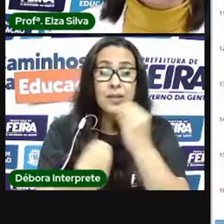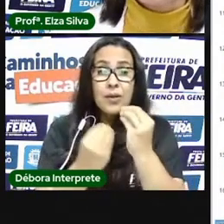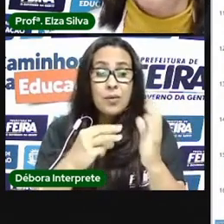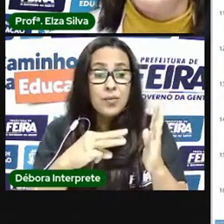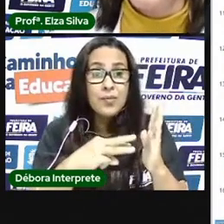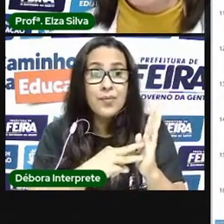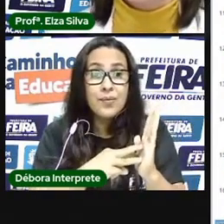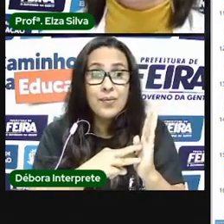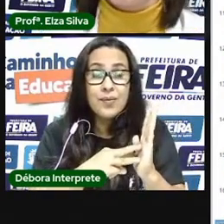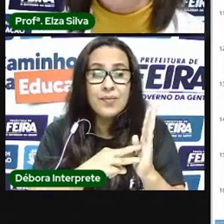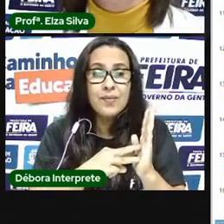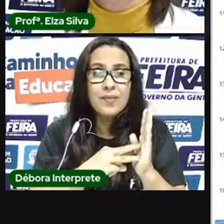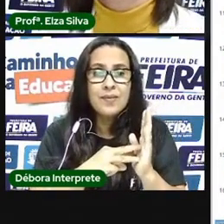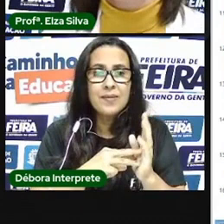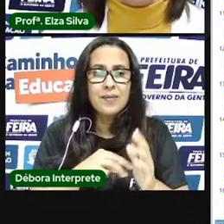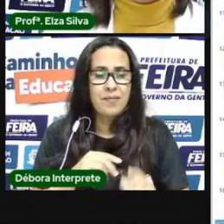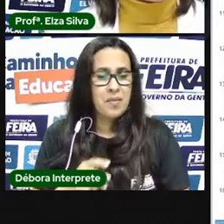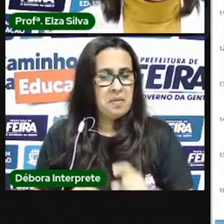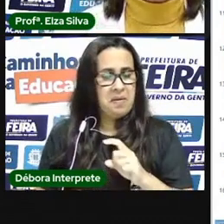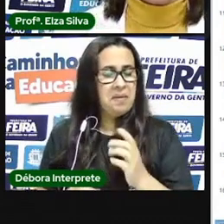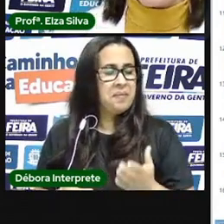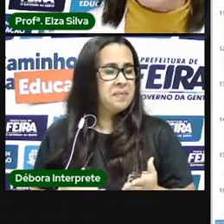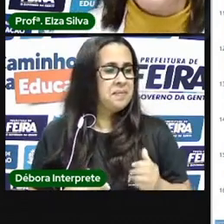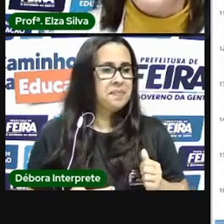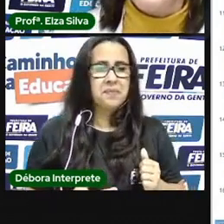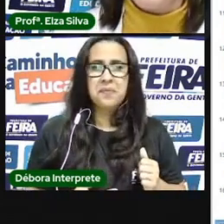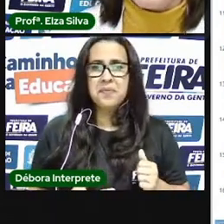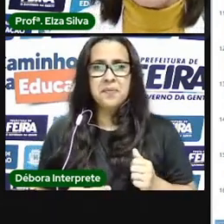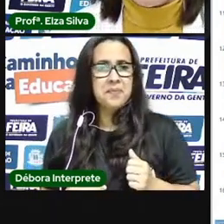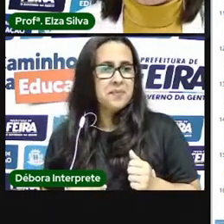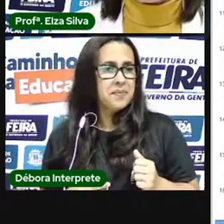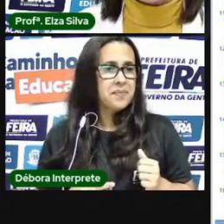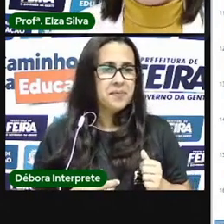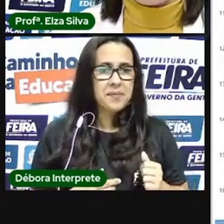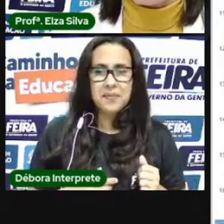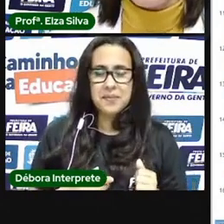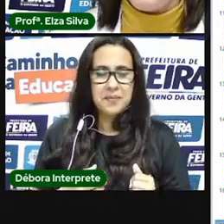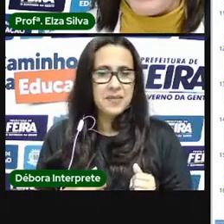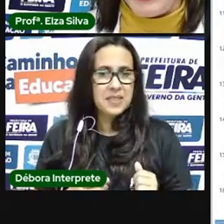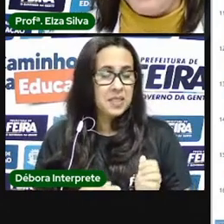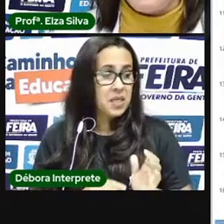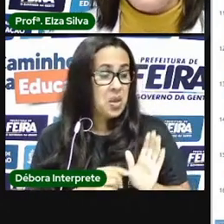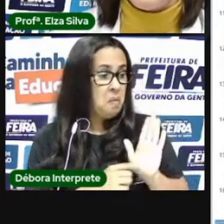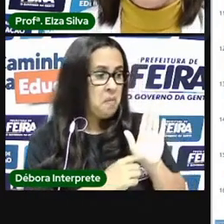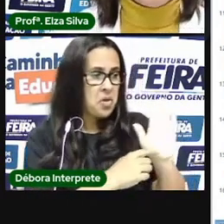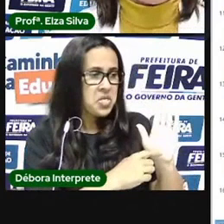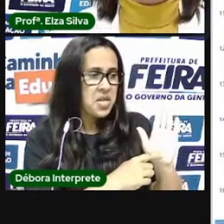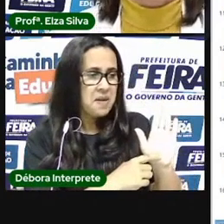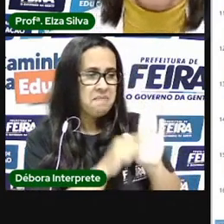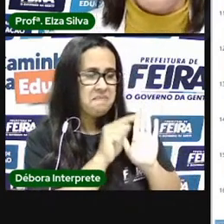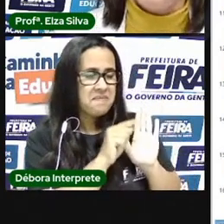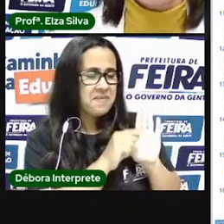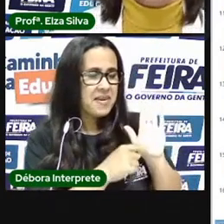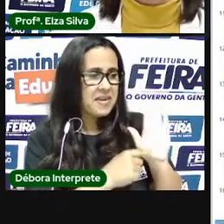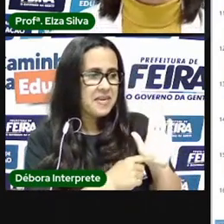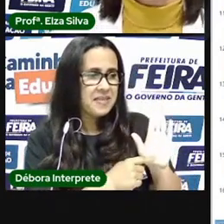todo senhor de si todo maravilhado porque iria apresentar para Chico Bento um rapaz